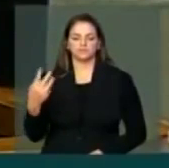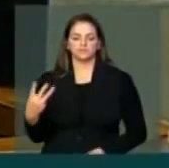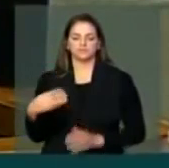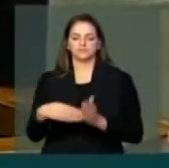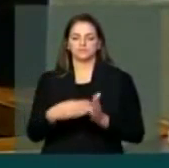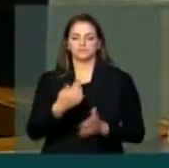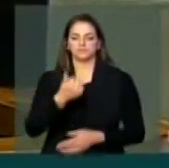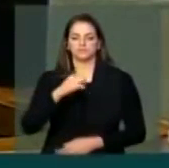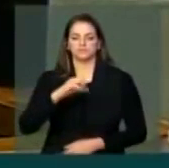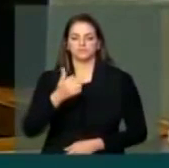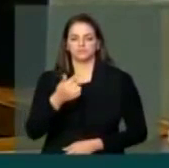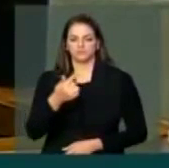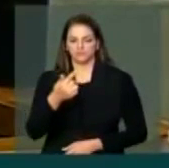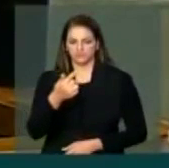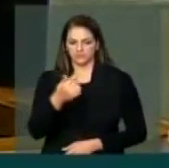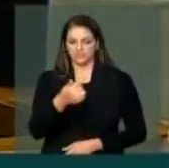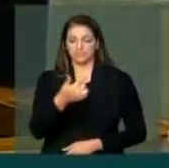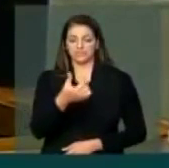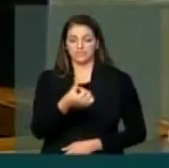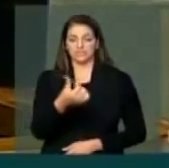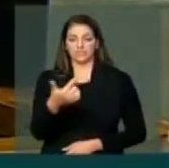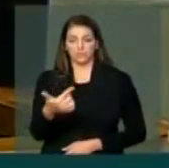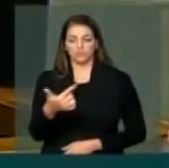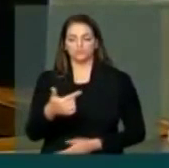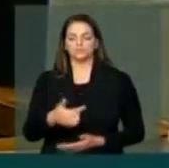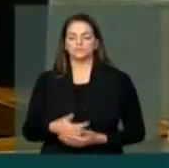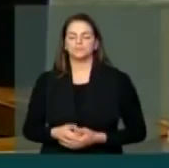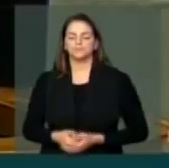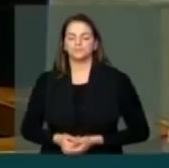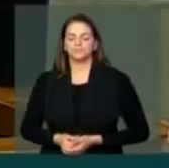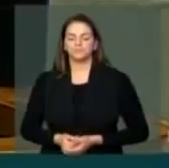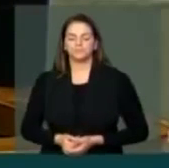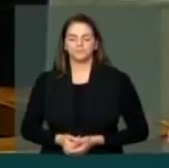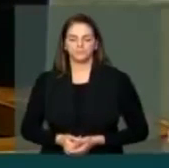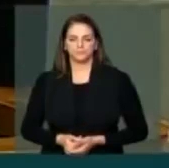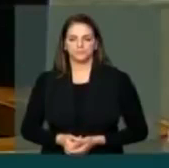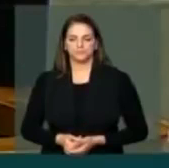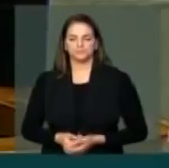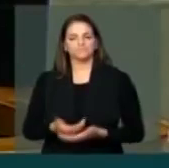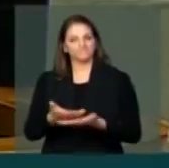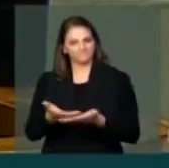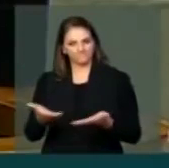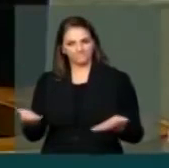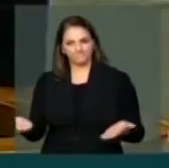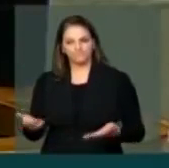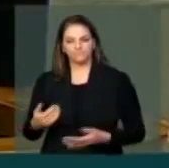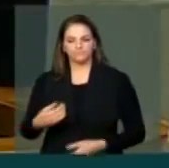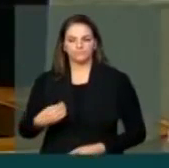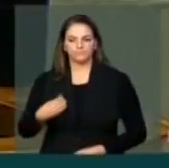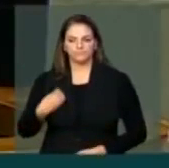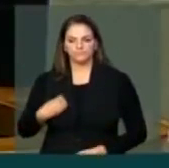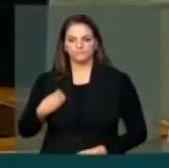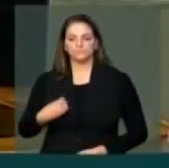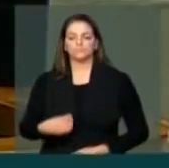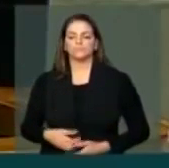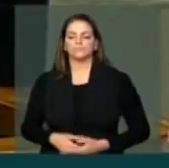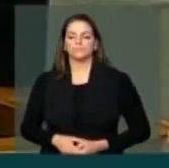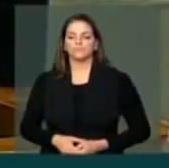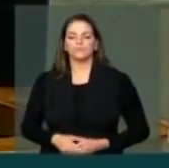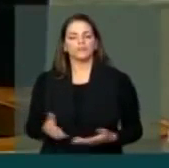escola teve um salto gigantesco. Por isso, senhor presidente, senhores deputados, nós queremos